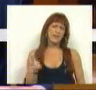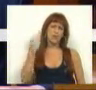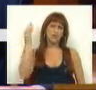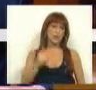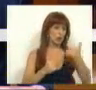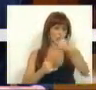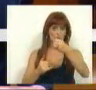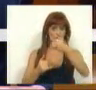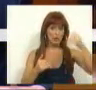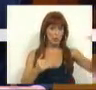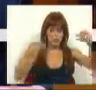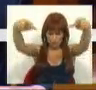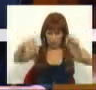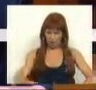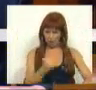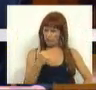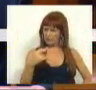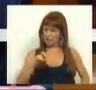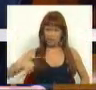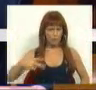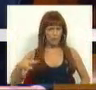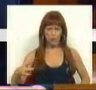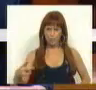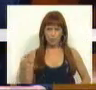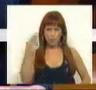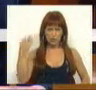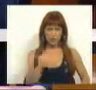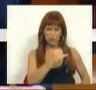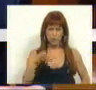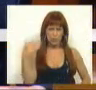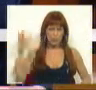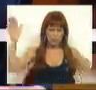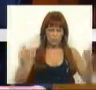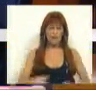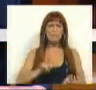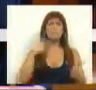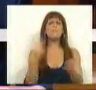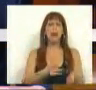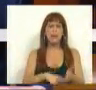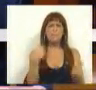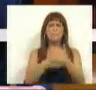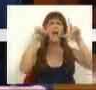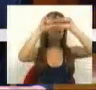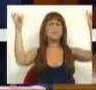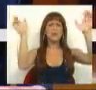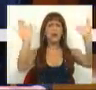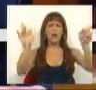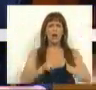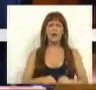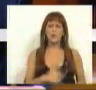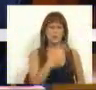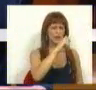2002 para 23,2% em 2011, redução da taxa de retenção no secundário, de 39